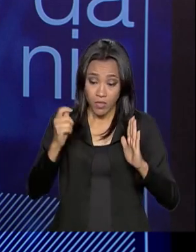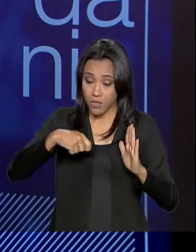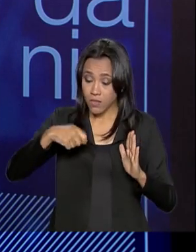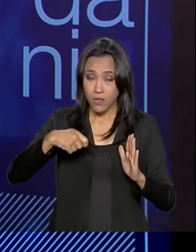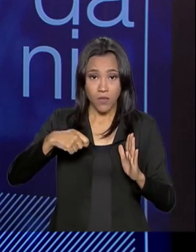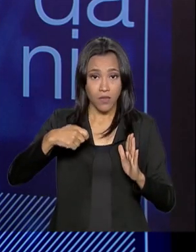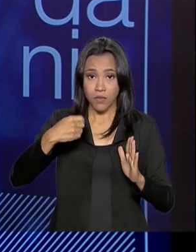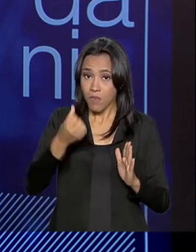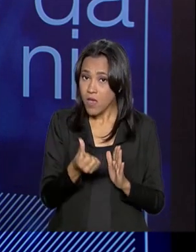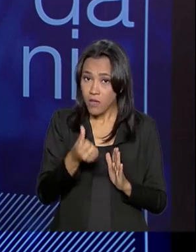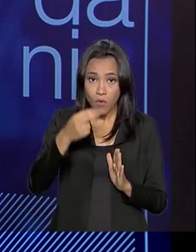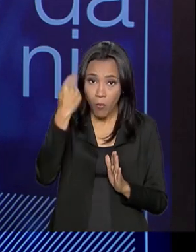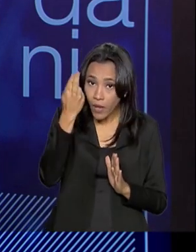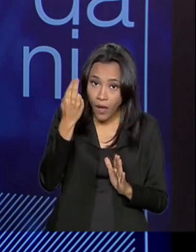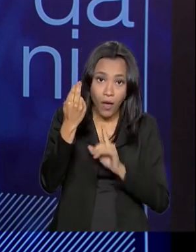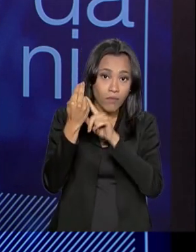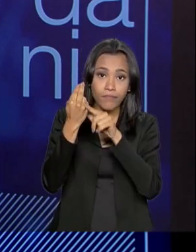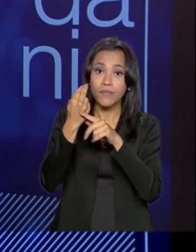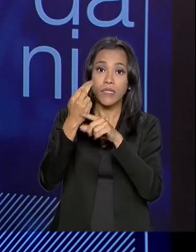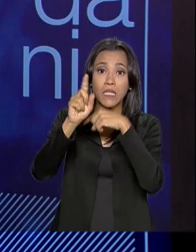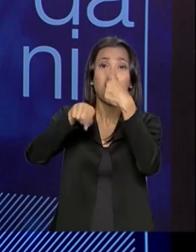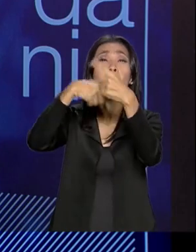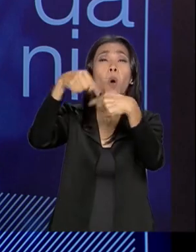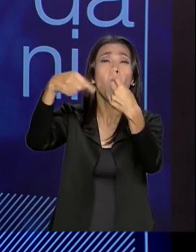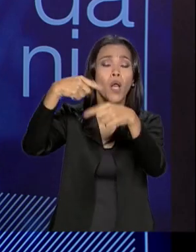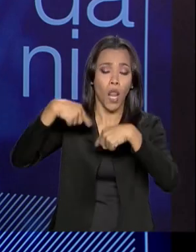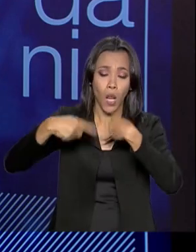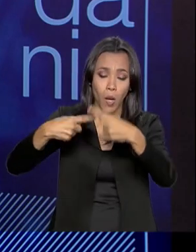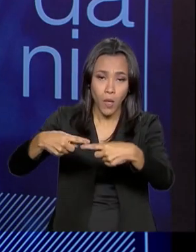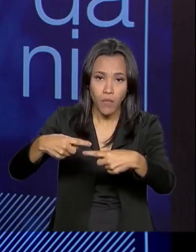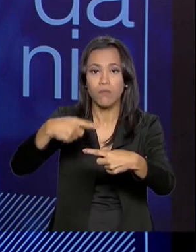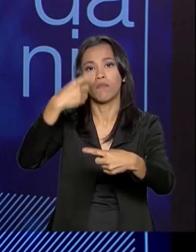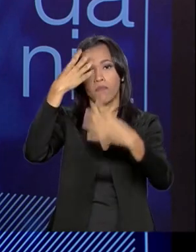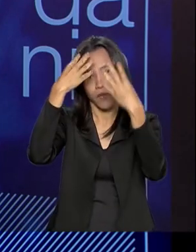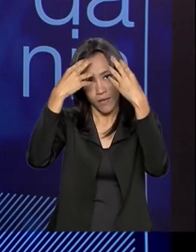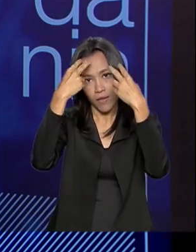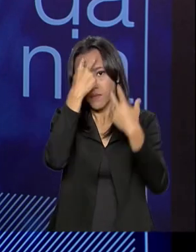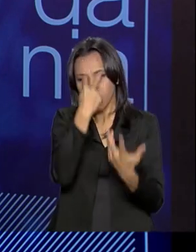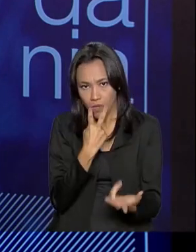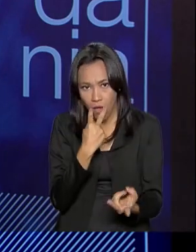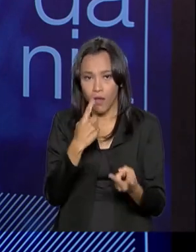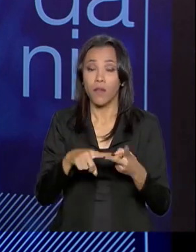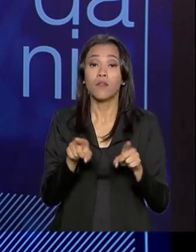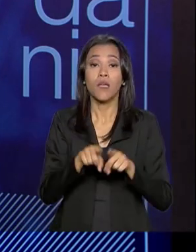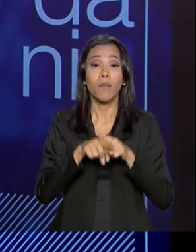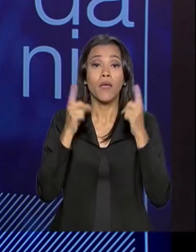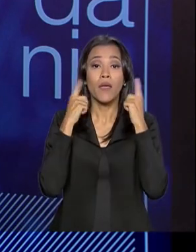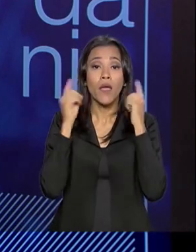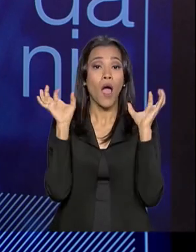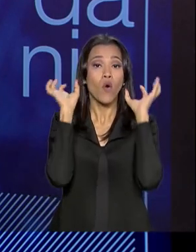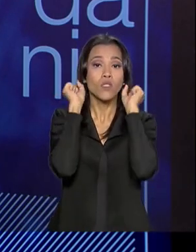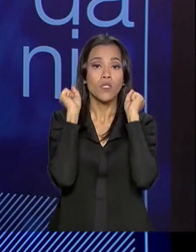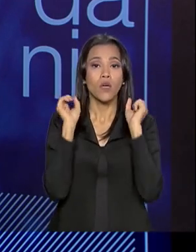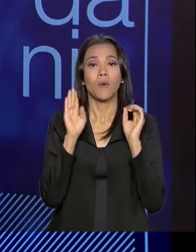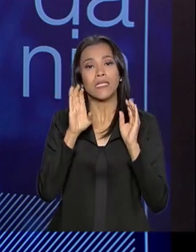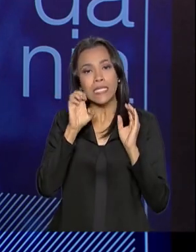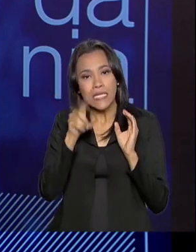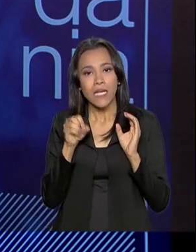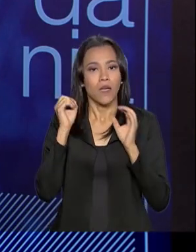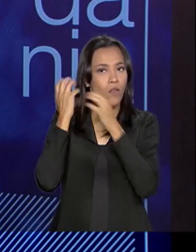ficar, pode operar com sete, oito meses, está cega para sempre. A visão, a audição também se organiza muito cedo. A parte